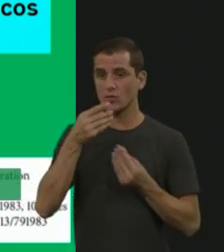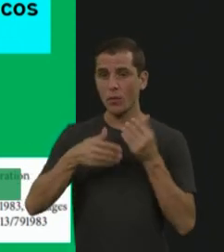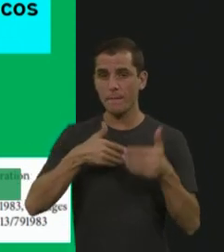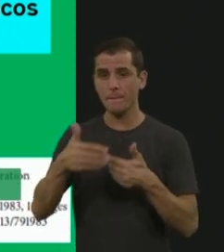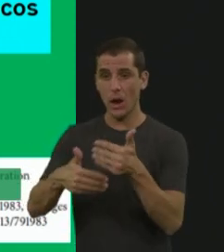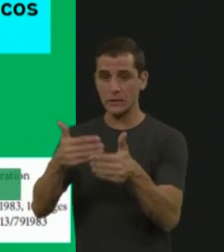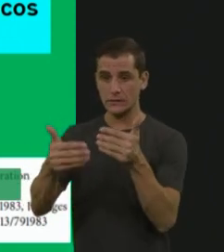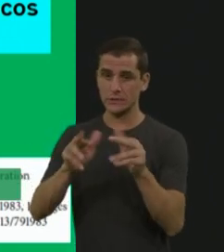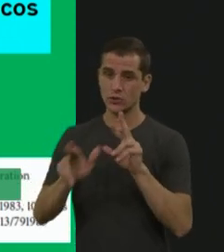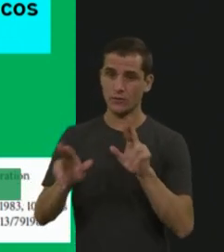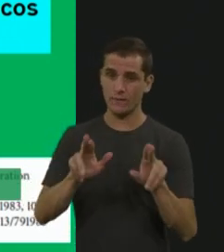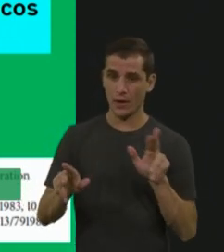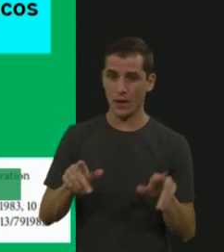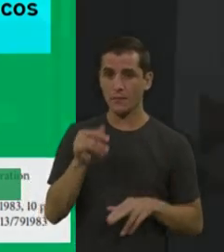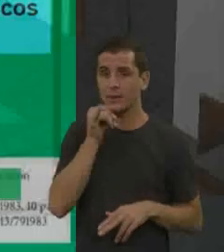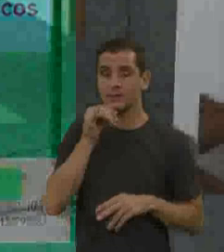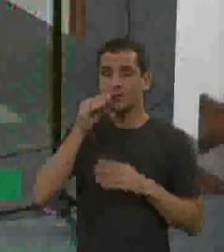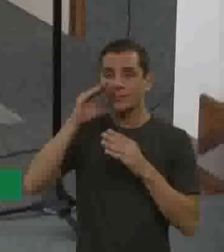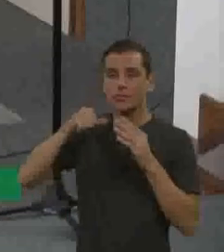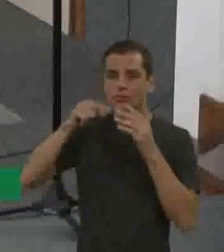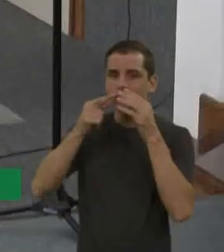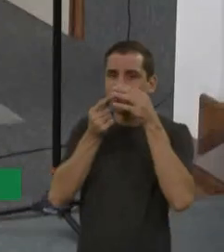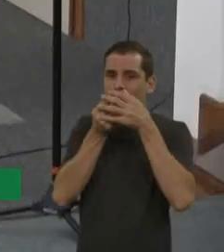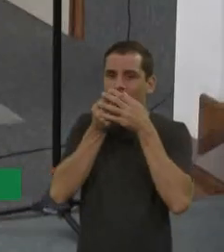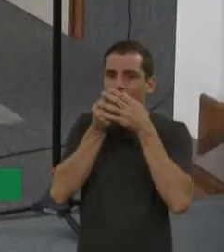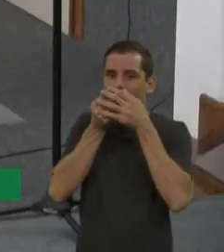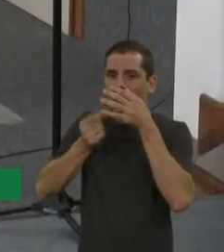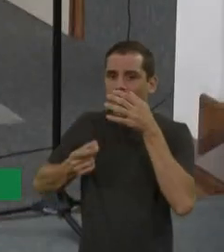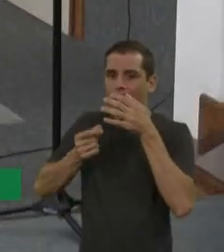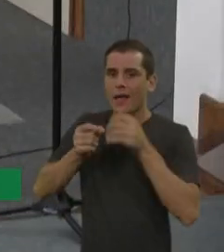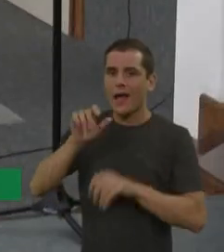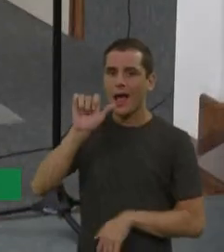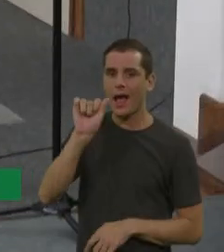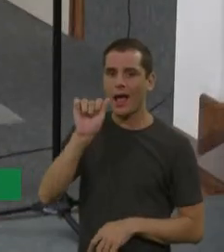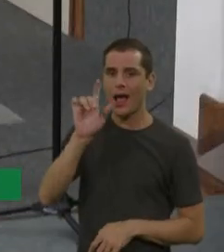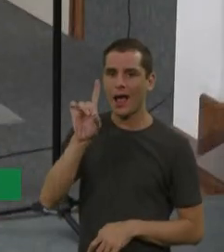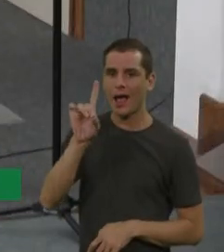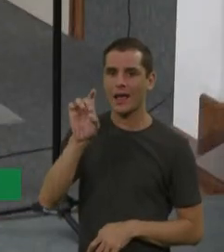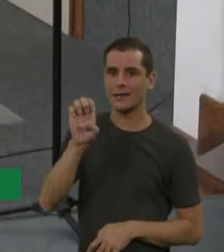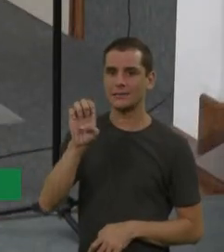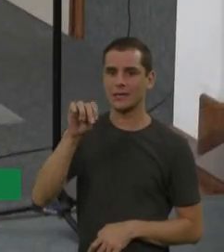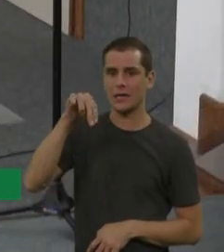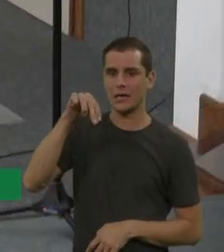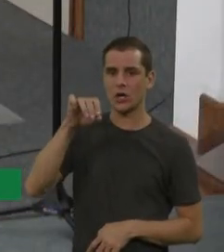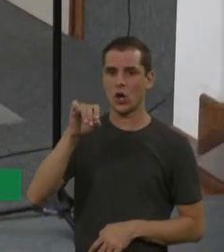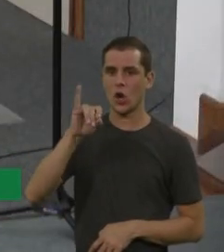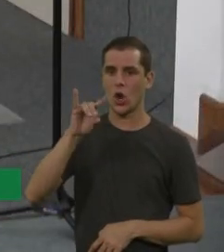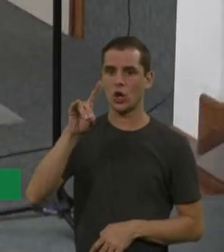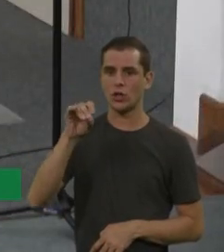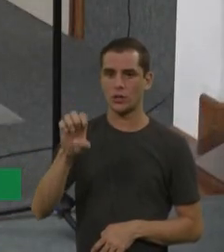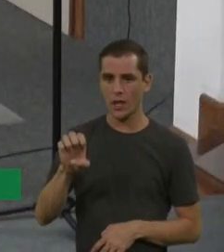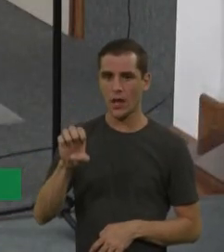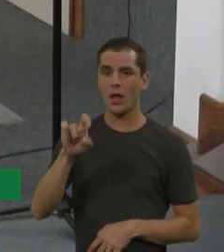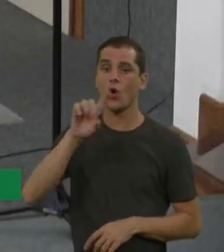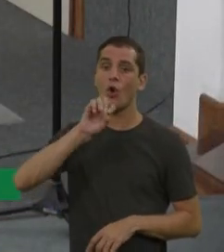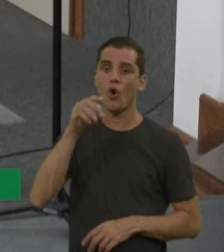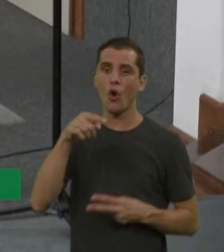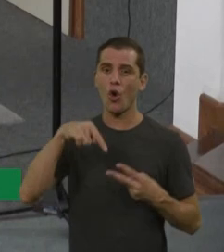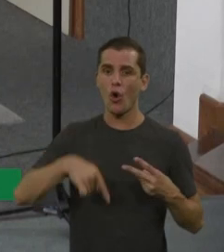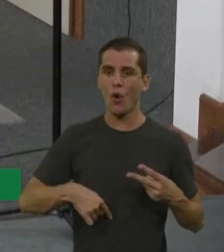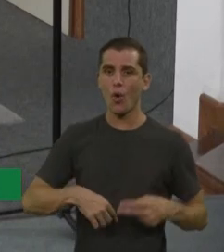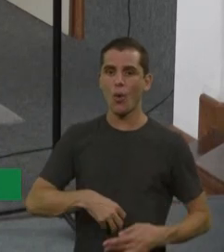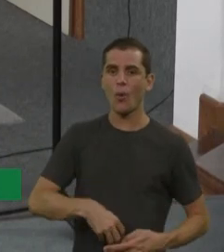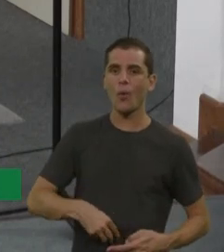tirada de adenoide, né? Questão, muitas vezes, de fazer a cirurgia da hérnia, cirurgia